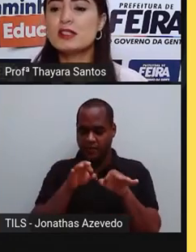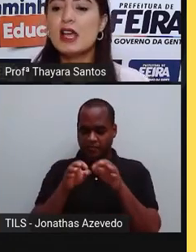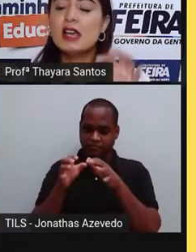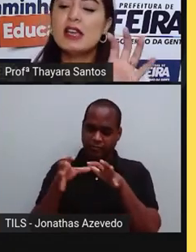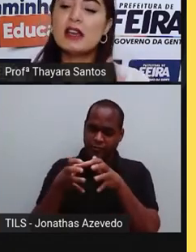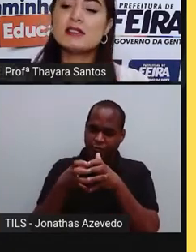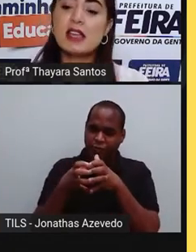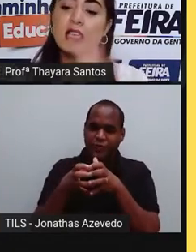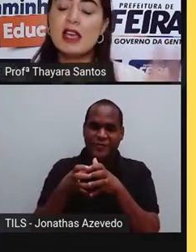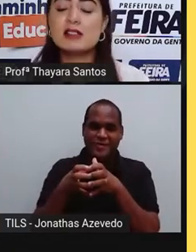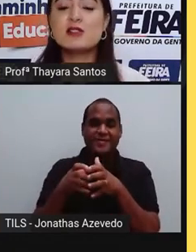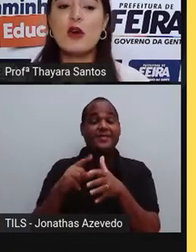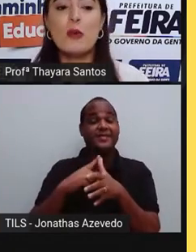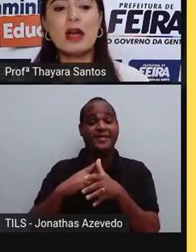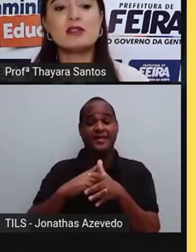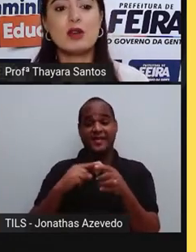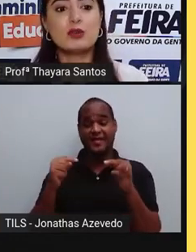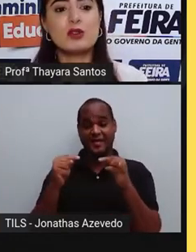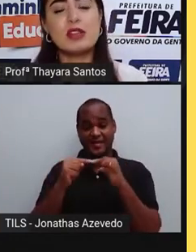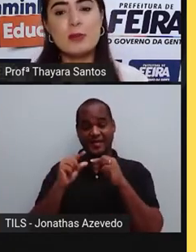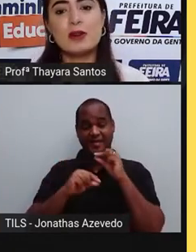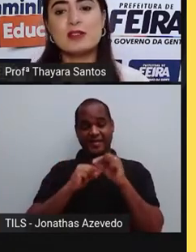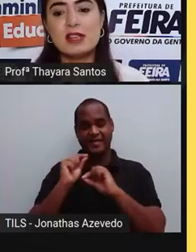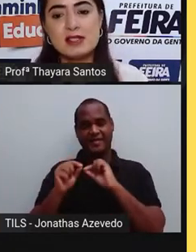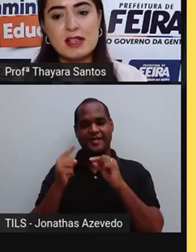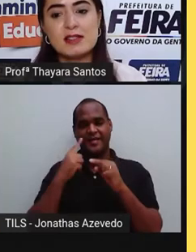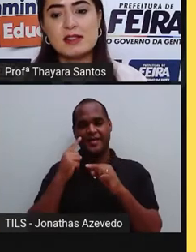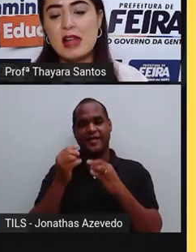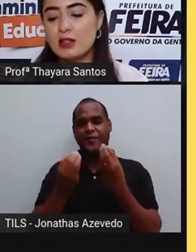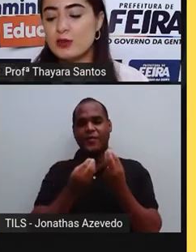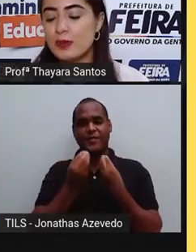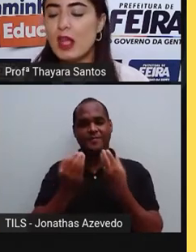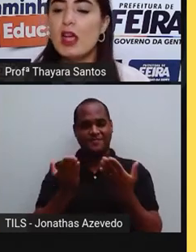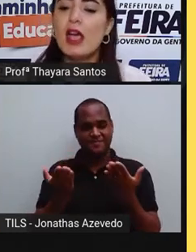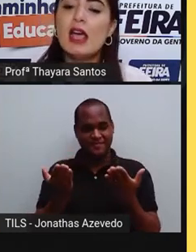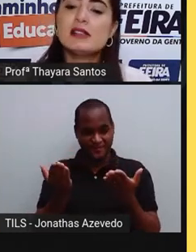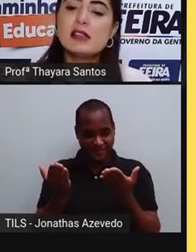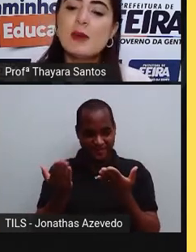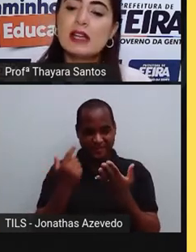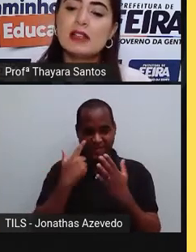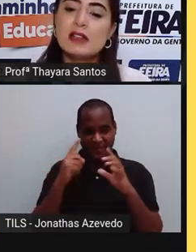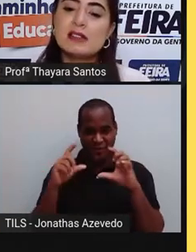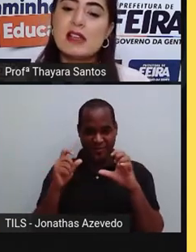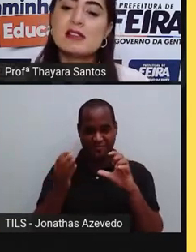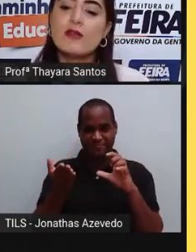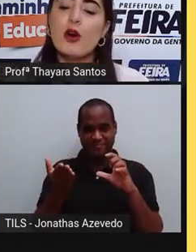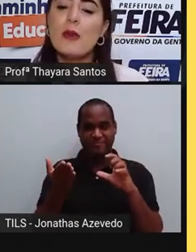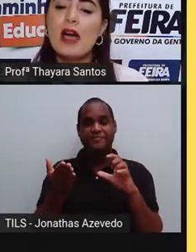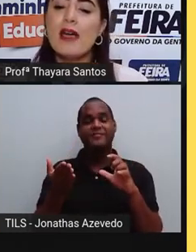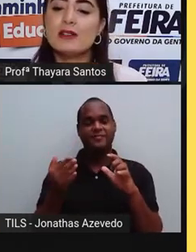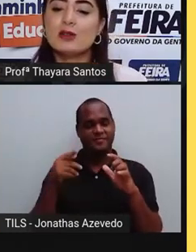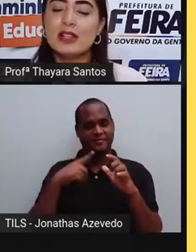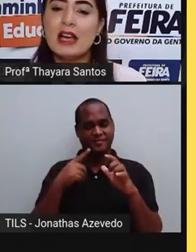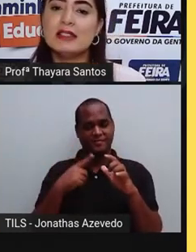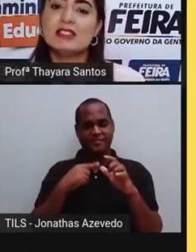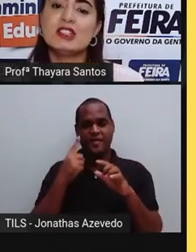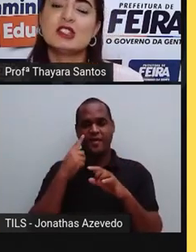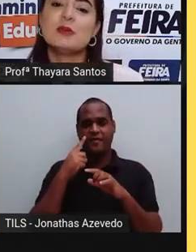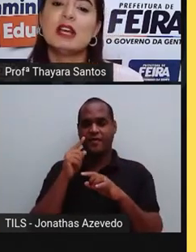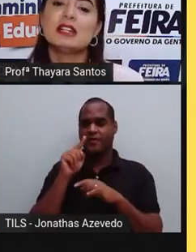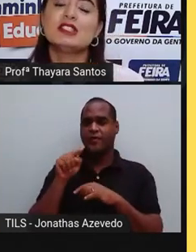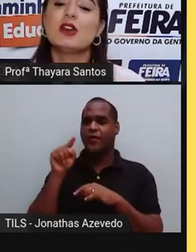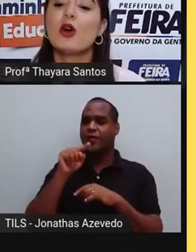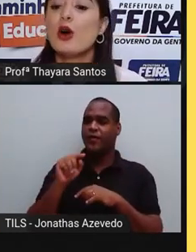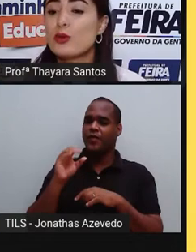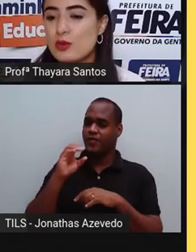colônias e elas têm esses formatos que eu trouxe aí para vocês nesse slide. Essas bactérias que têm essa forma arredondada, a